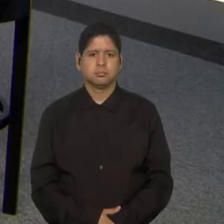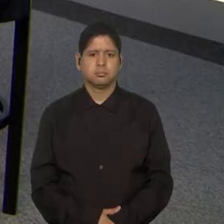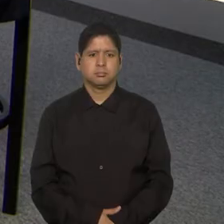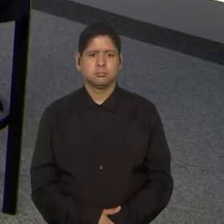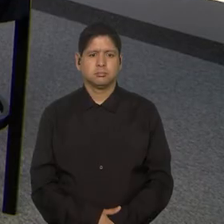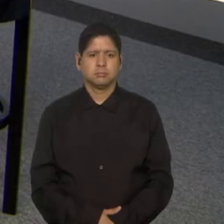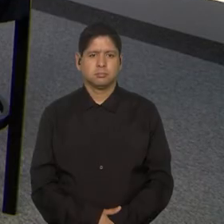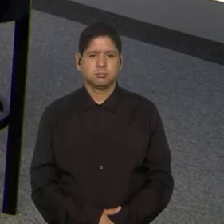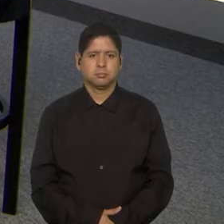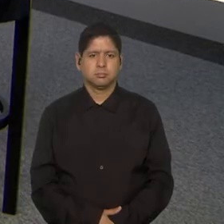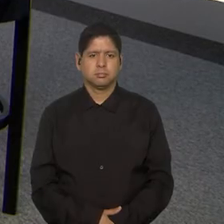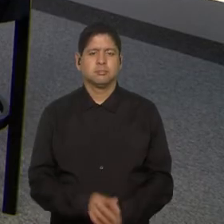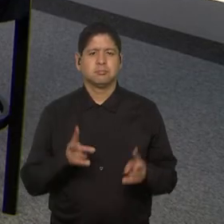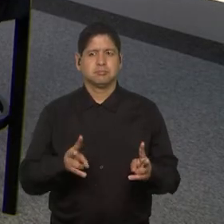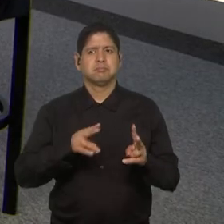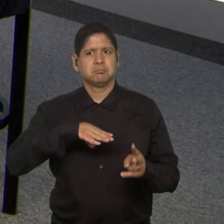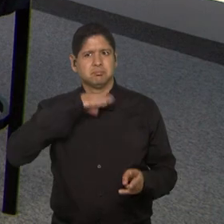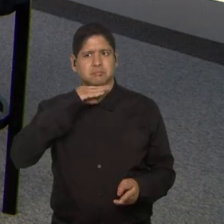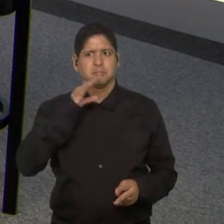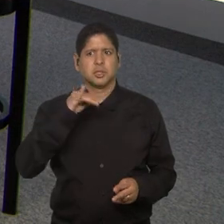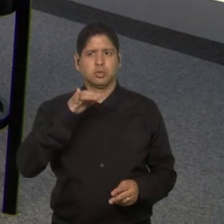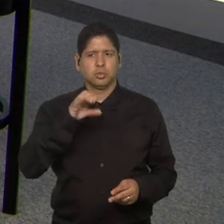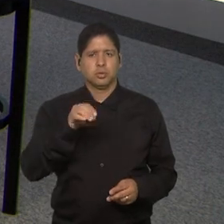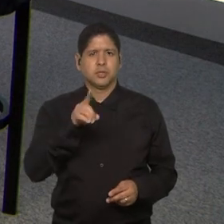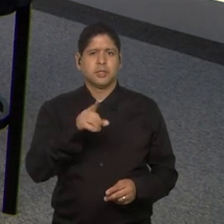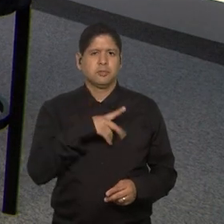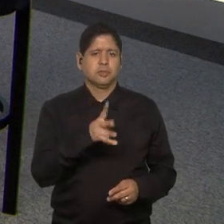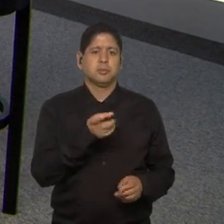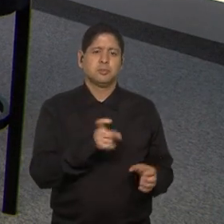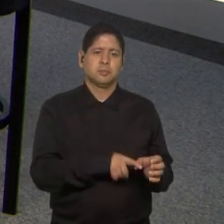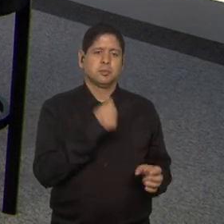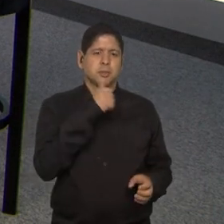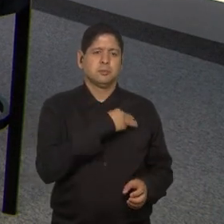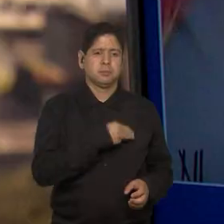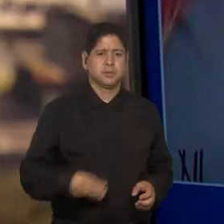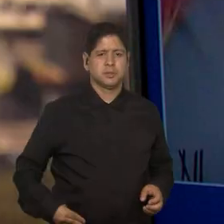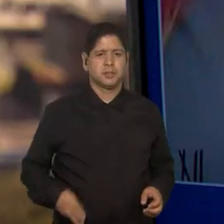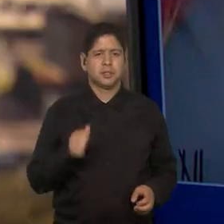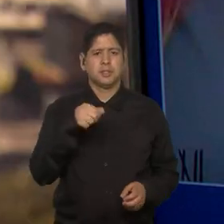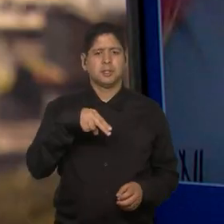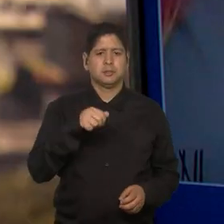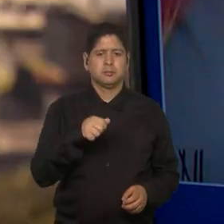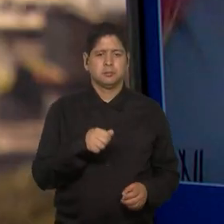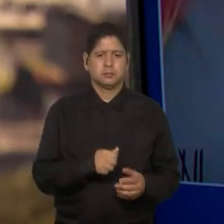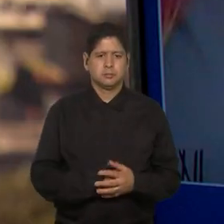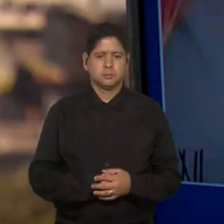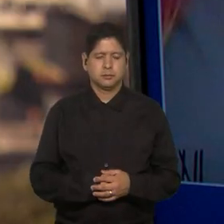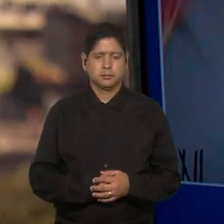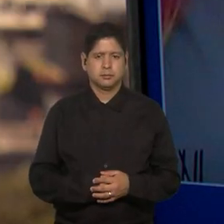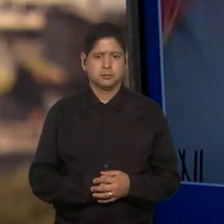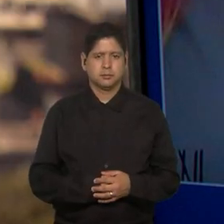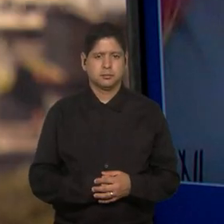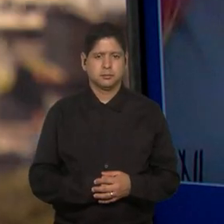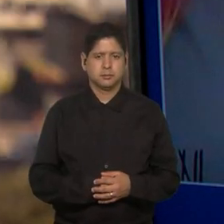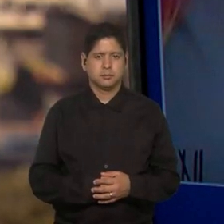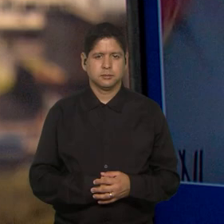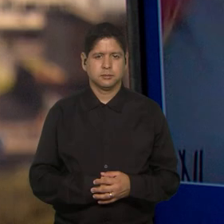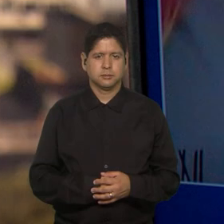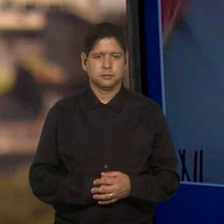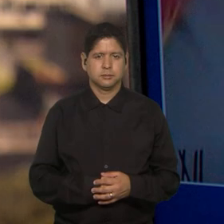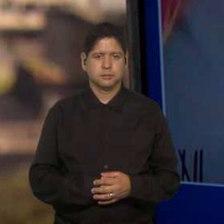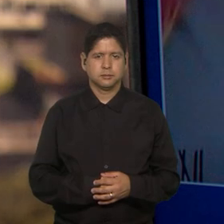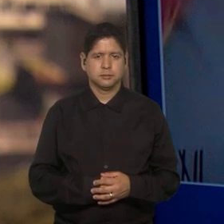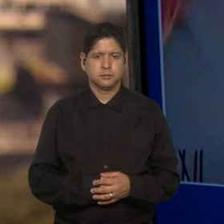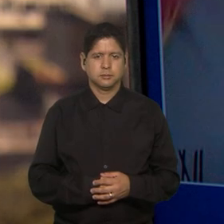agora? Vou continuar o papo aqui com o Júlio, depois a gente volta com a ministra Ana Moussa e com a Maíra Nunes,